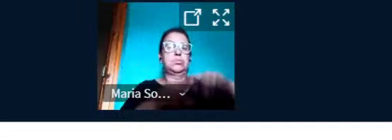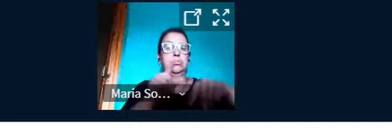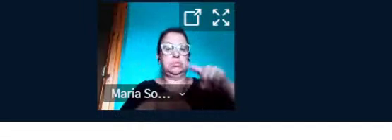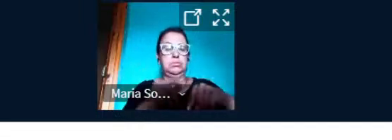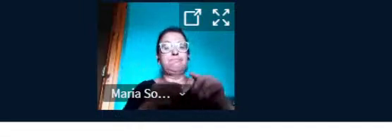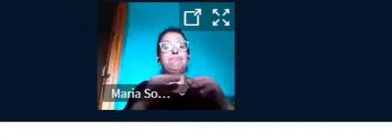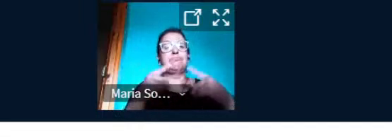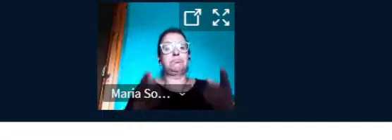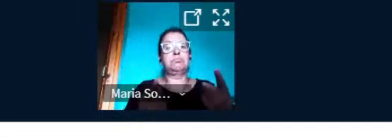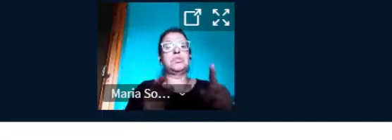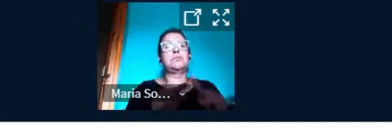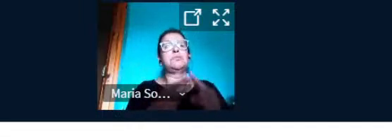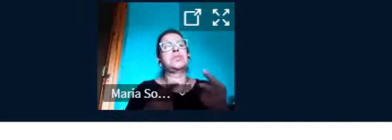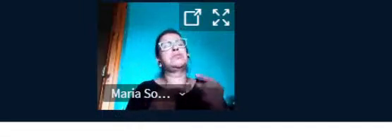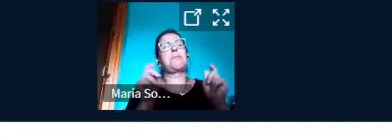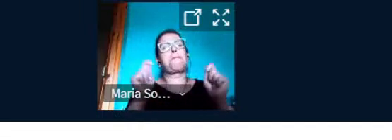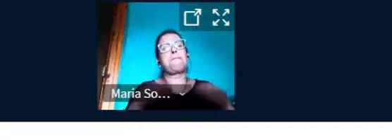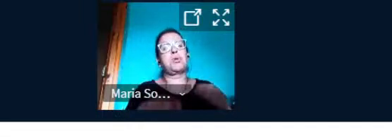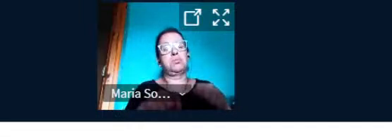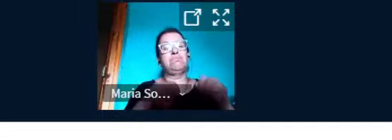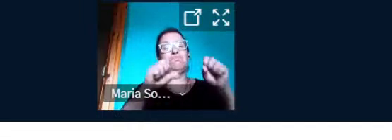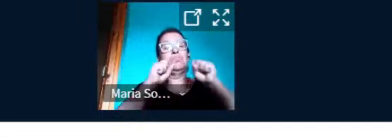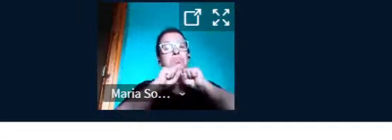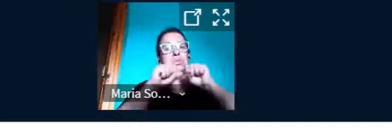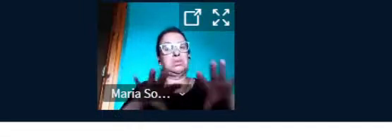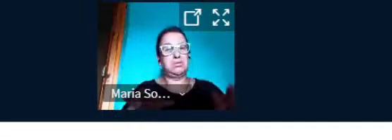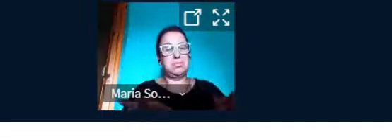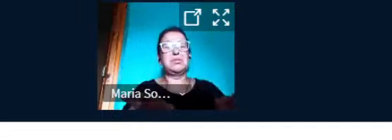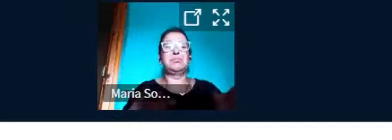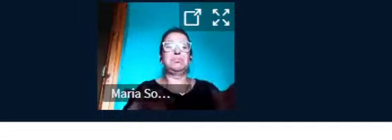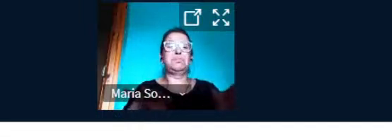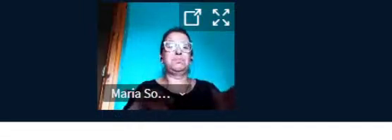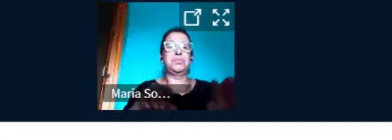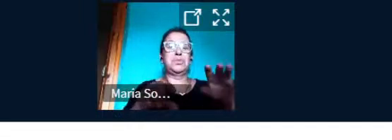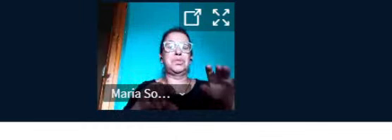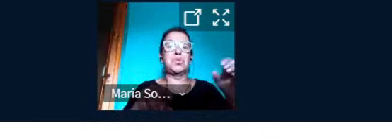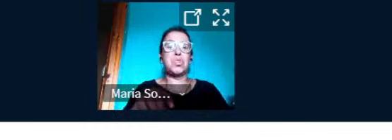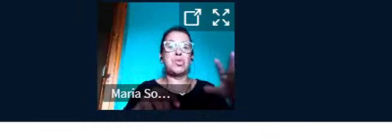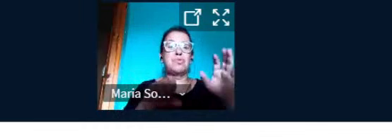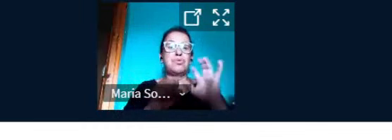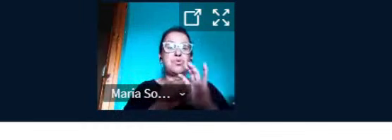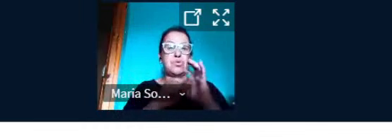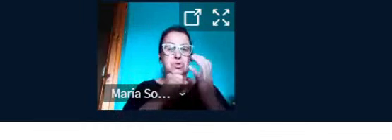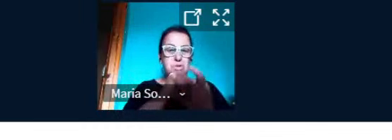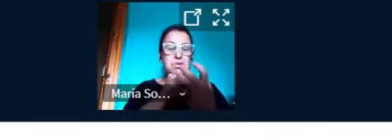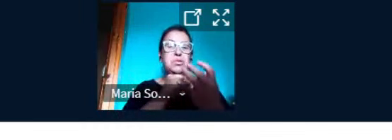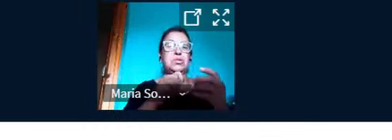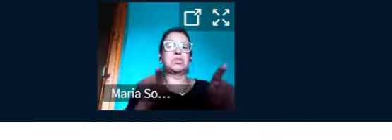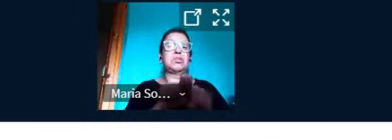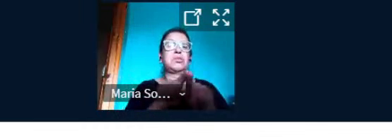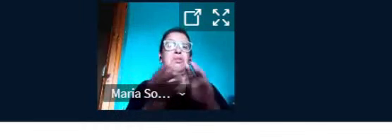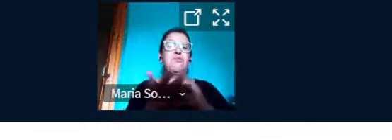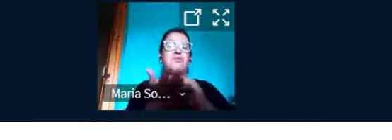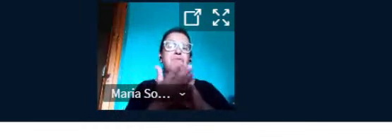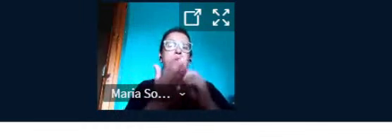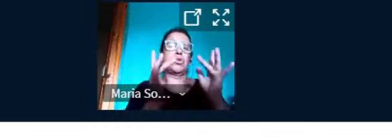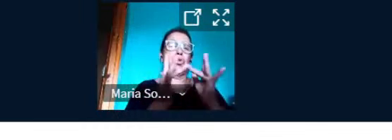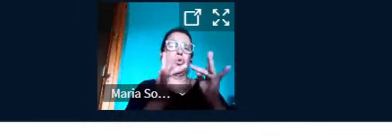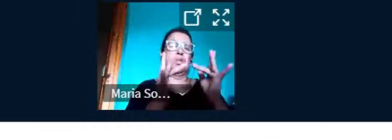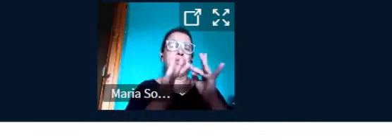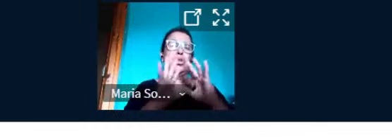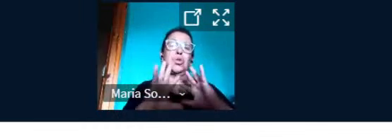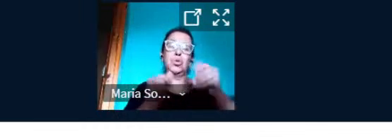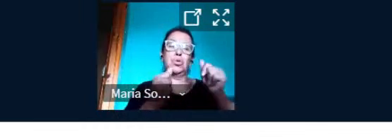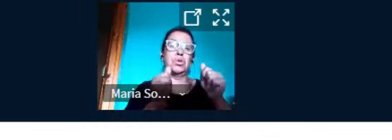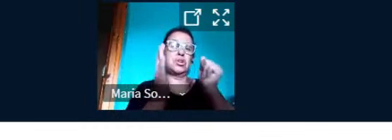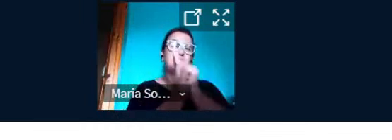do novo coronavírus, especialmente essa falta de contato com esses alunos, todas as atividades propostas foram realizadas